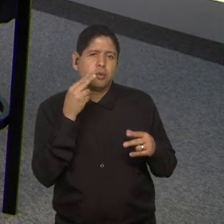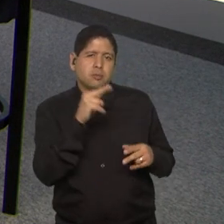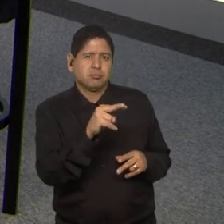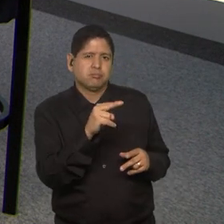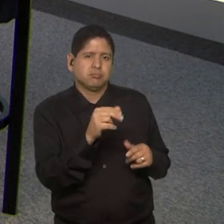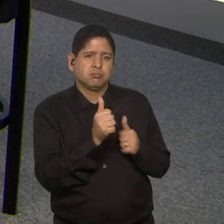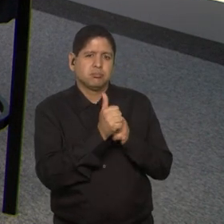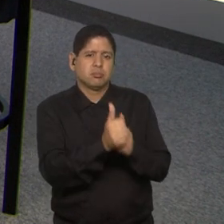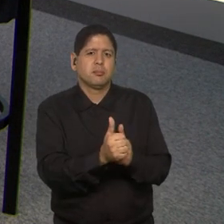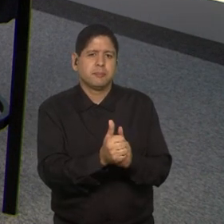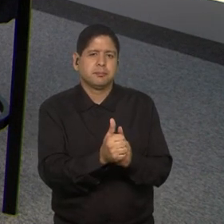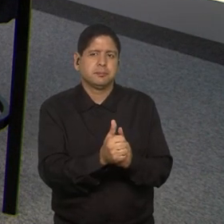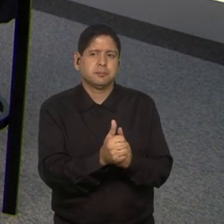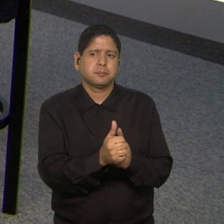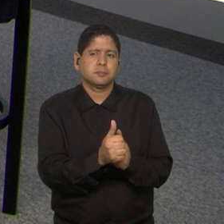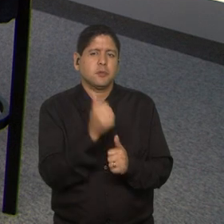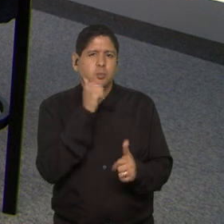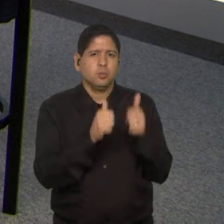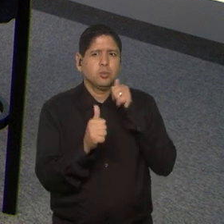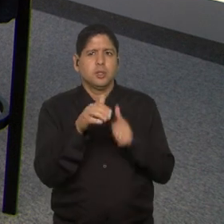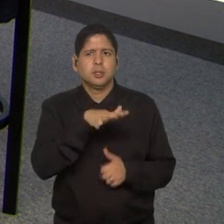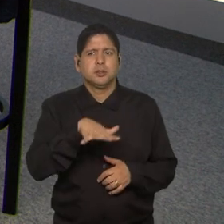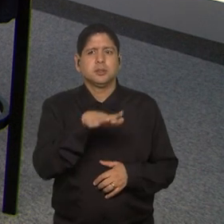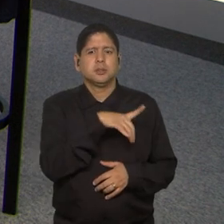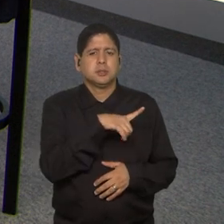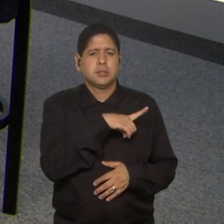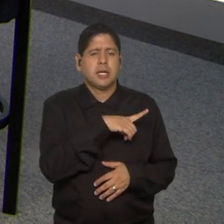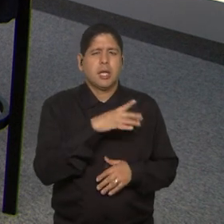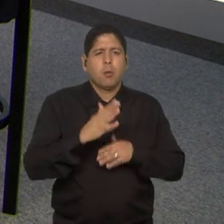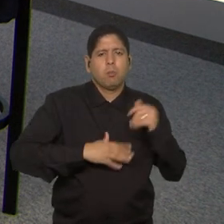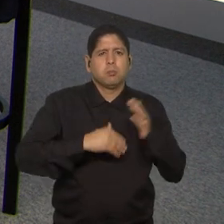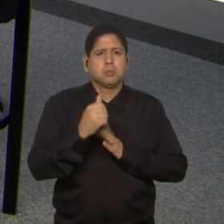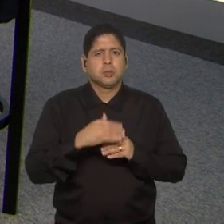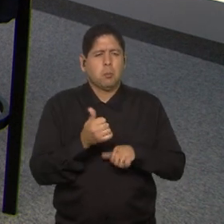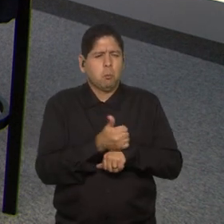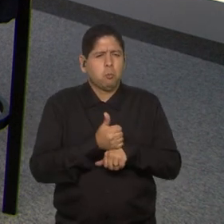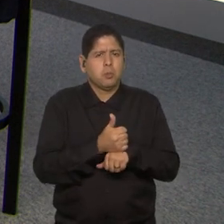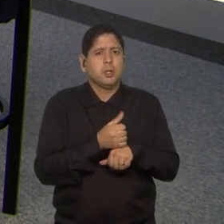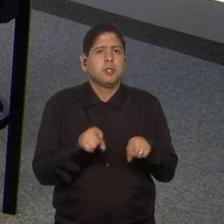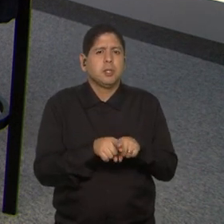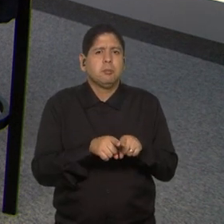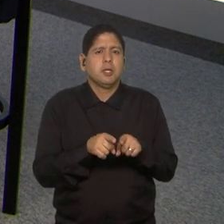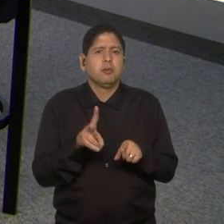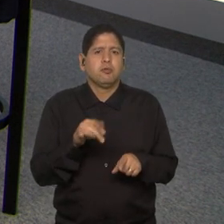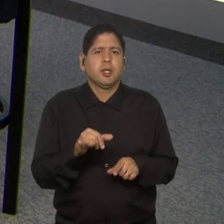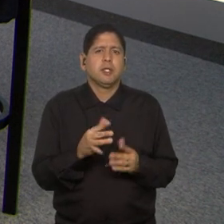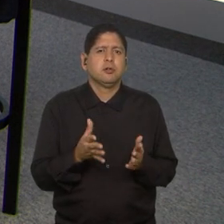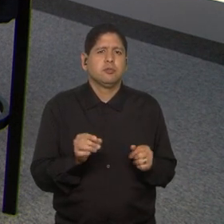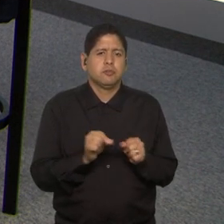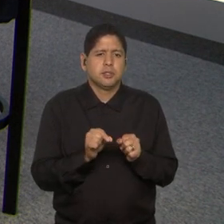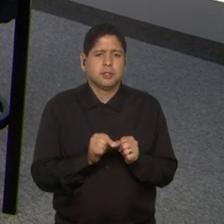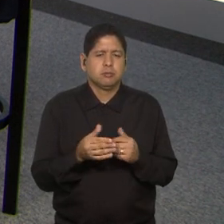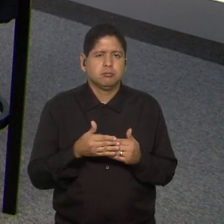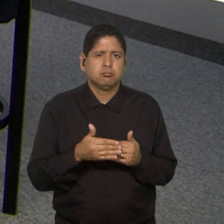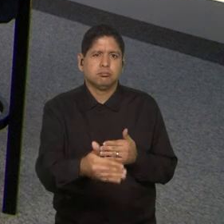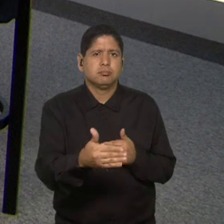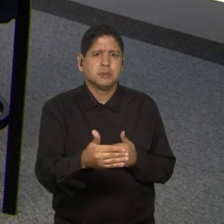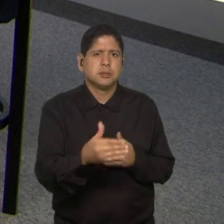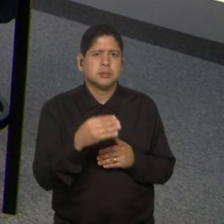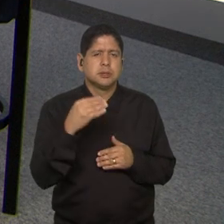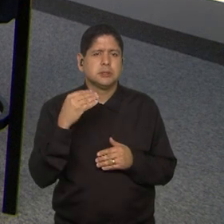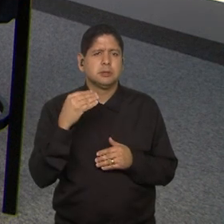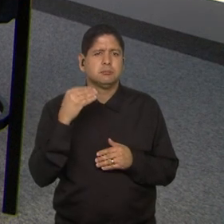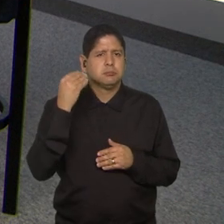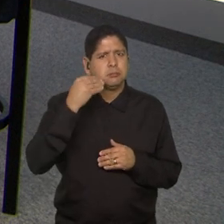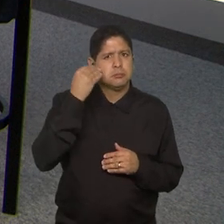nas mulheres que estão aí se capacitando ou traçando essa carreira